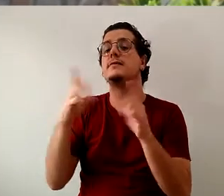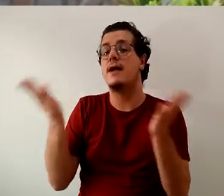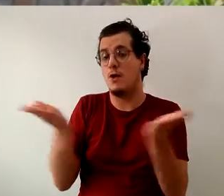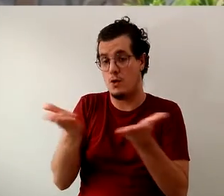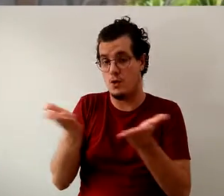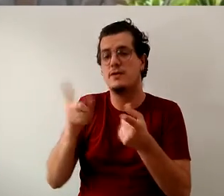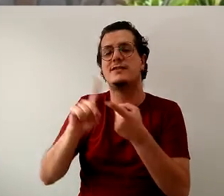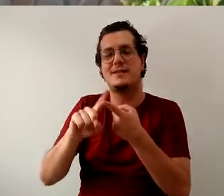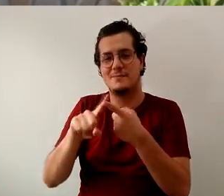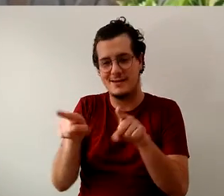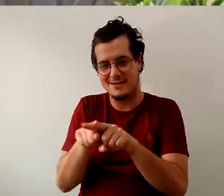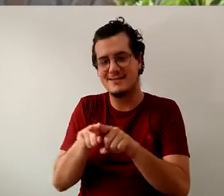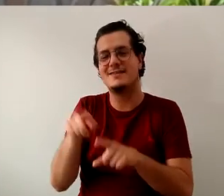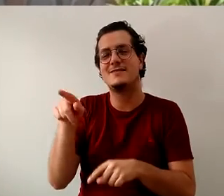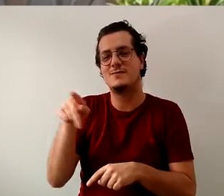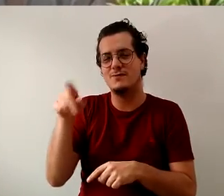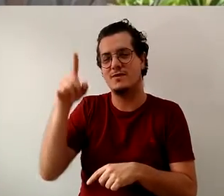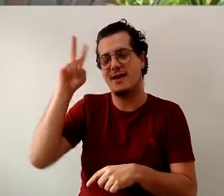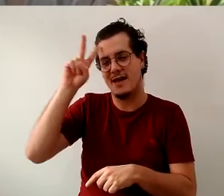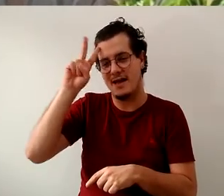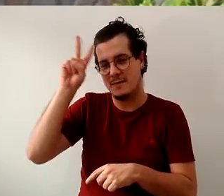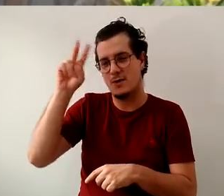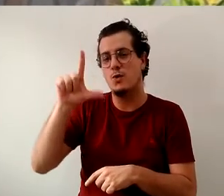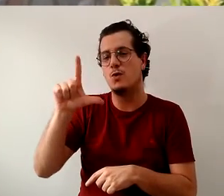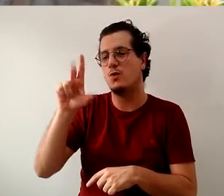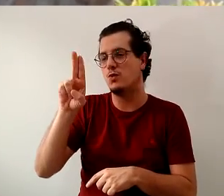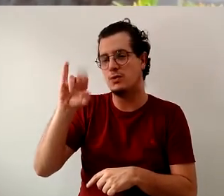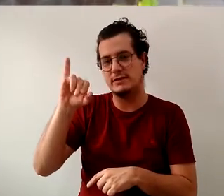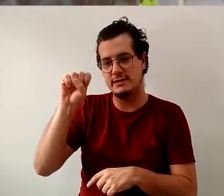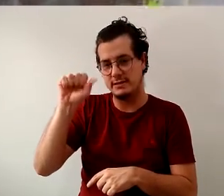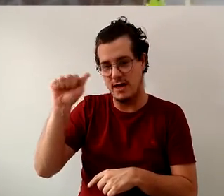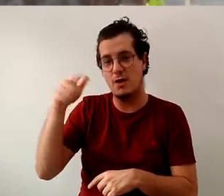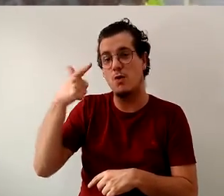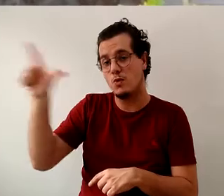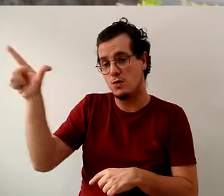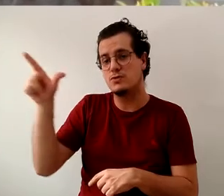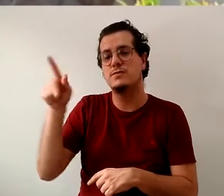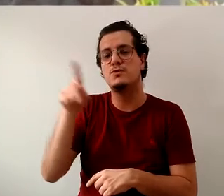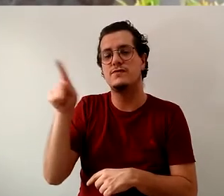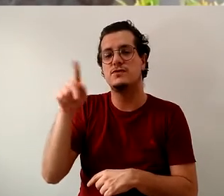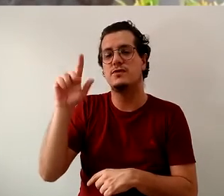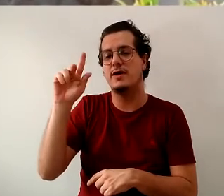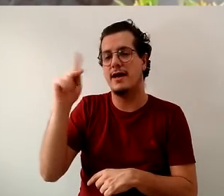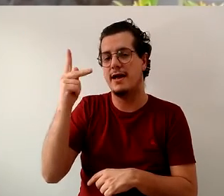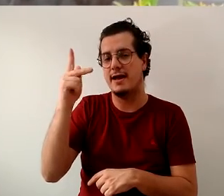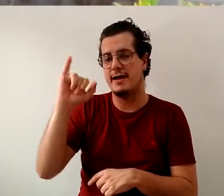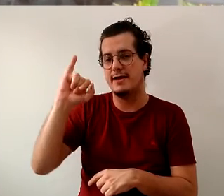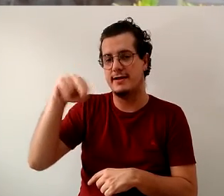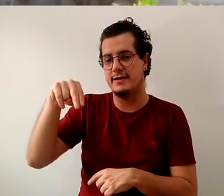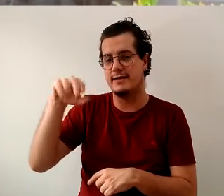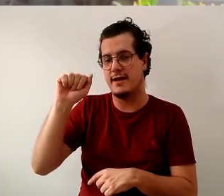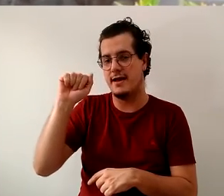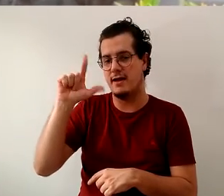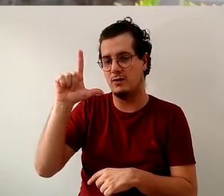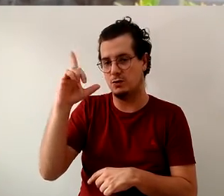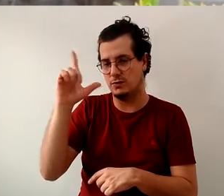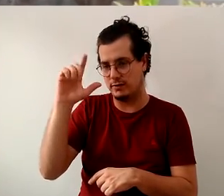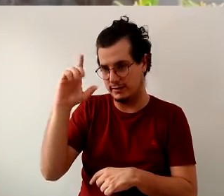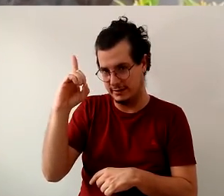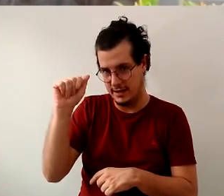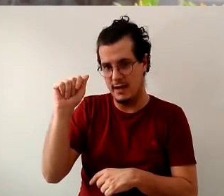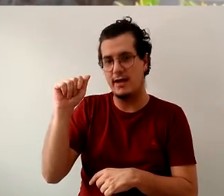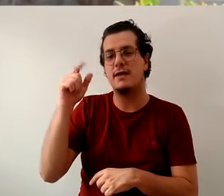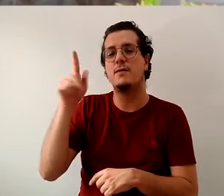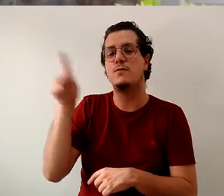Mas tem os atuais na minha caminhada, Luísa Braz, o professor Rinalda que além de Irma é minha companheira de luta,